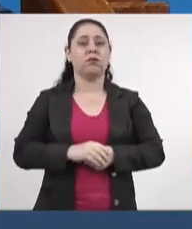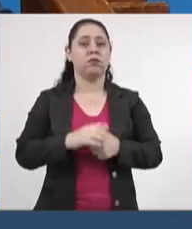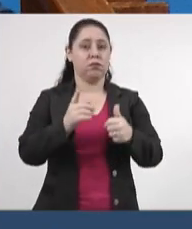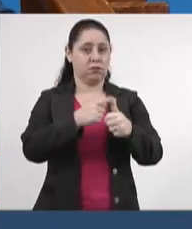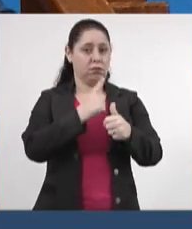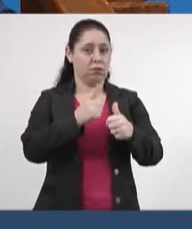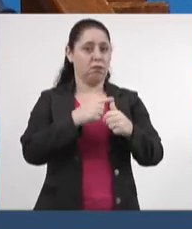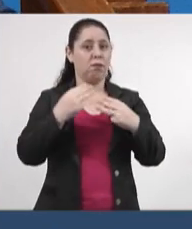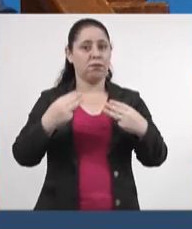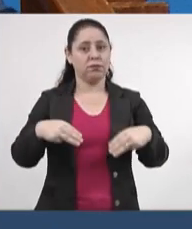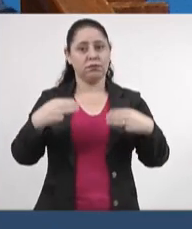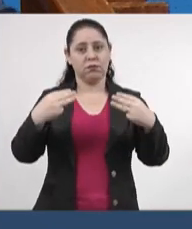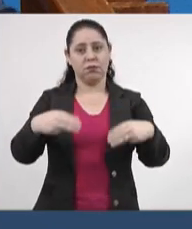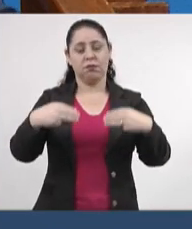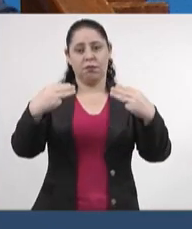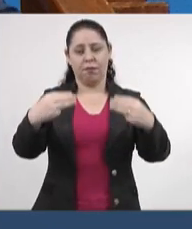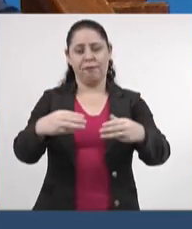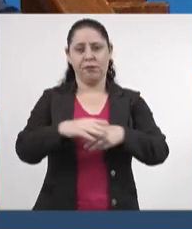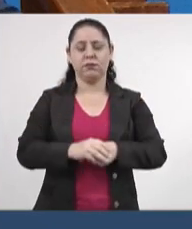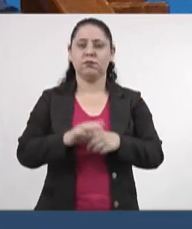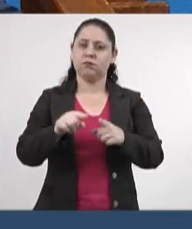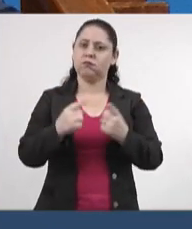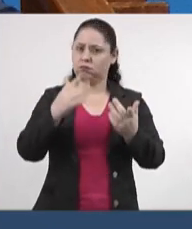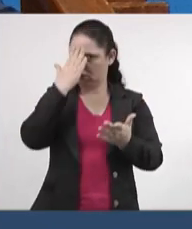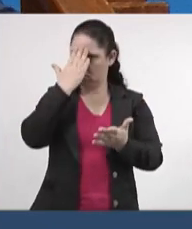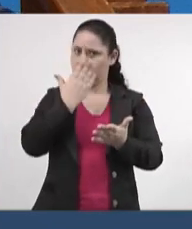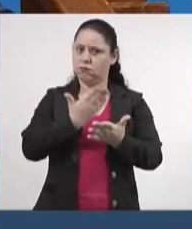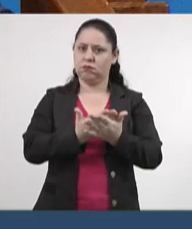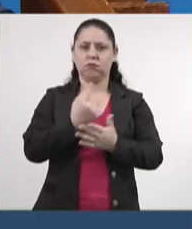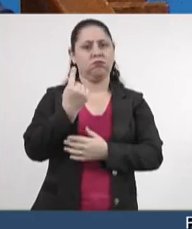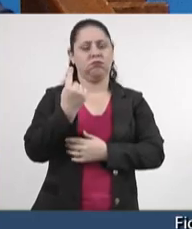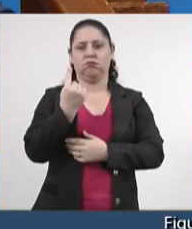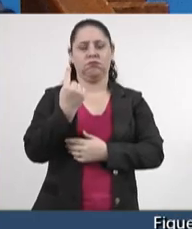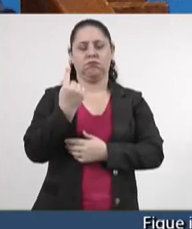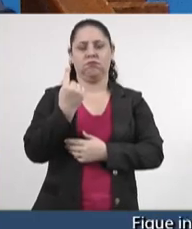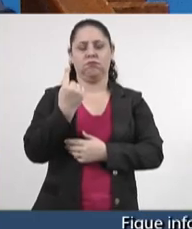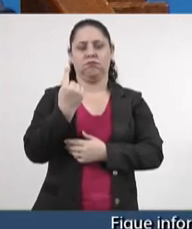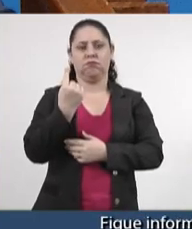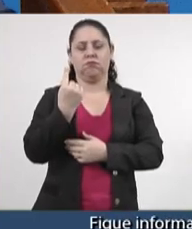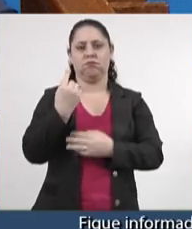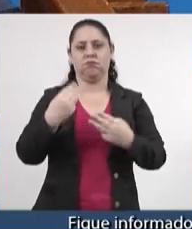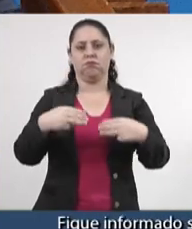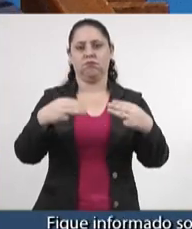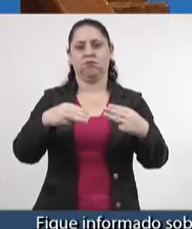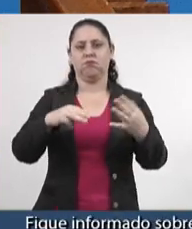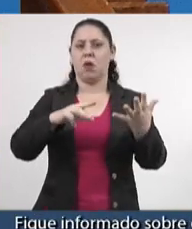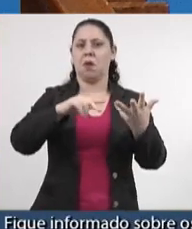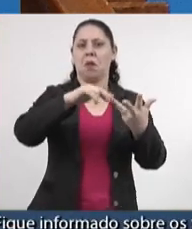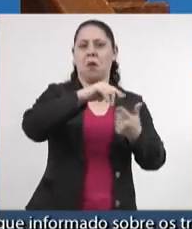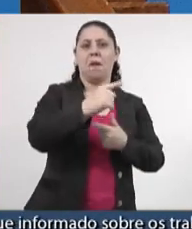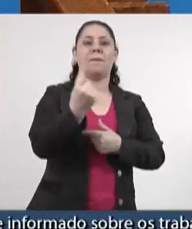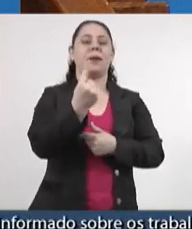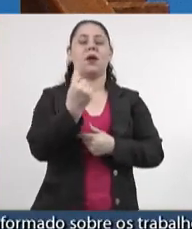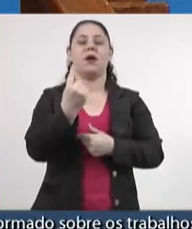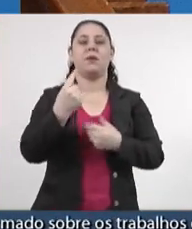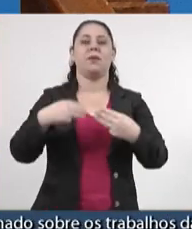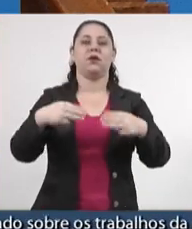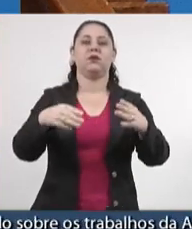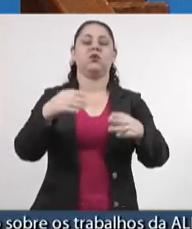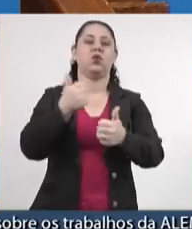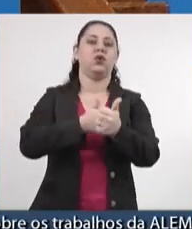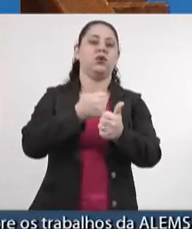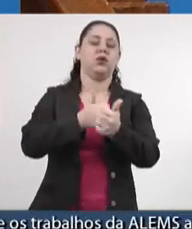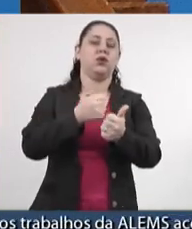-ministro. Mas eu acredito que não é um primeiro-ministro só, não. São vários primeiros-ministros tentando